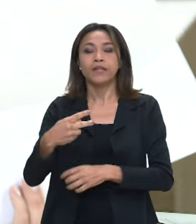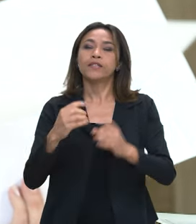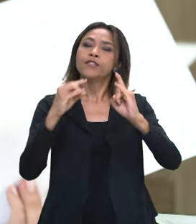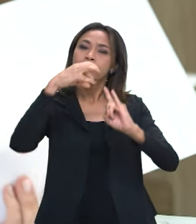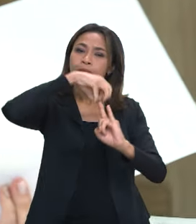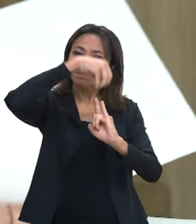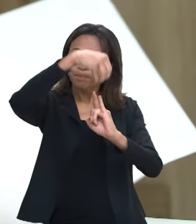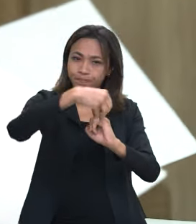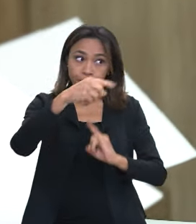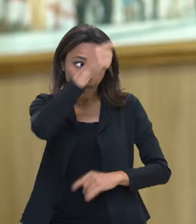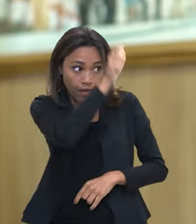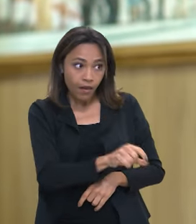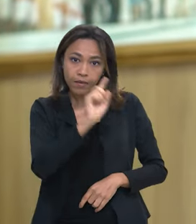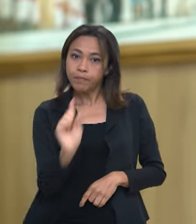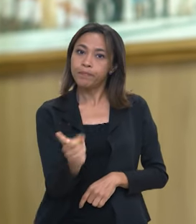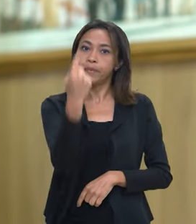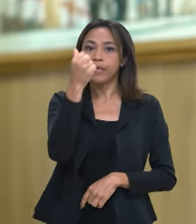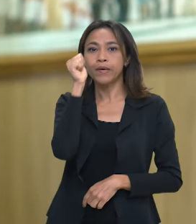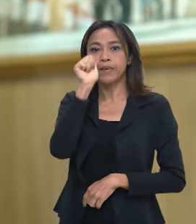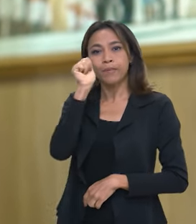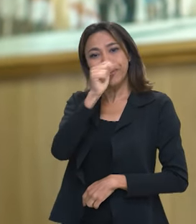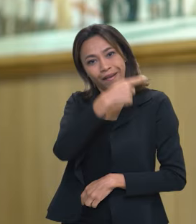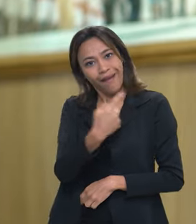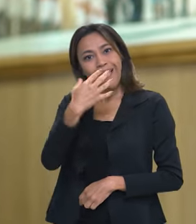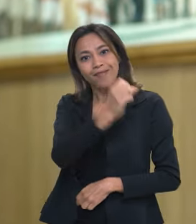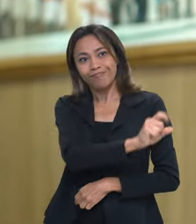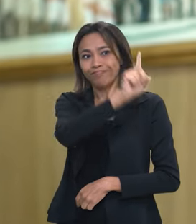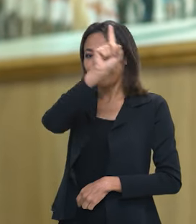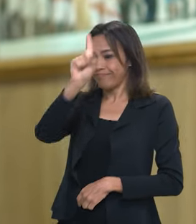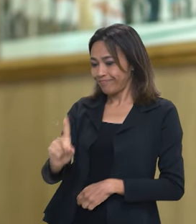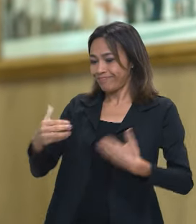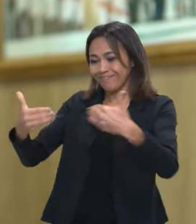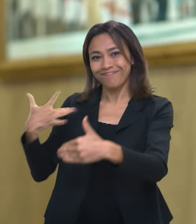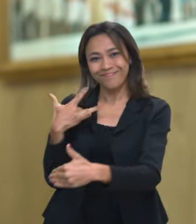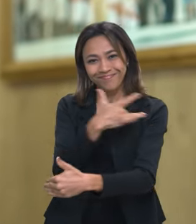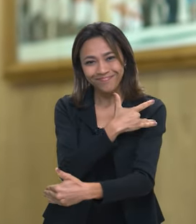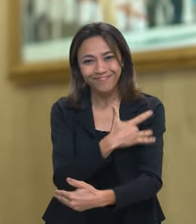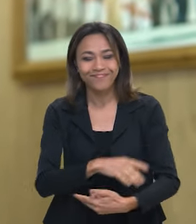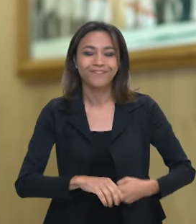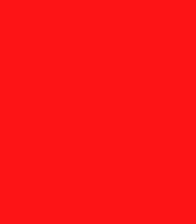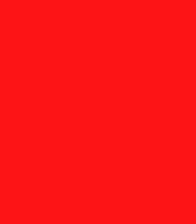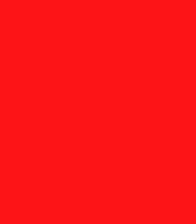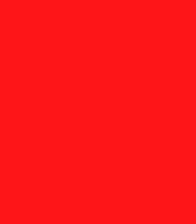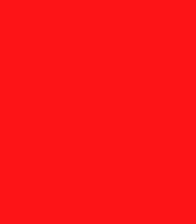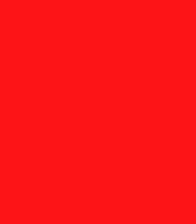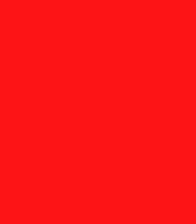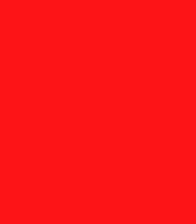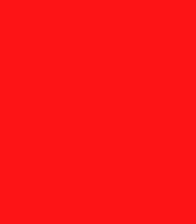Fundação Oswaldo Cruz e é a primeira mulher a chefiar o Ministério da Saúde.